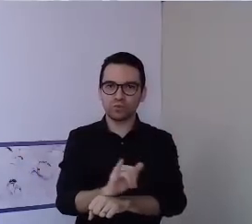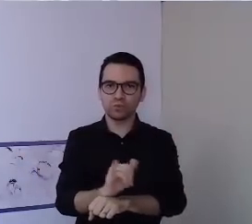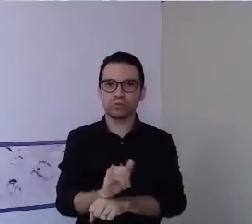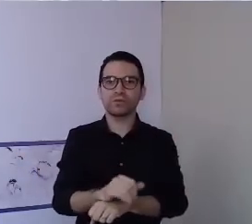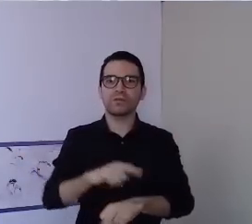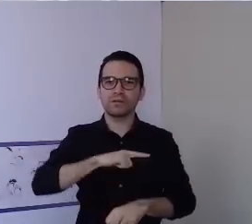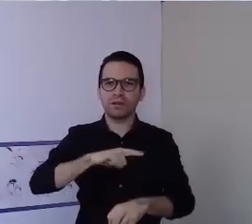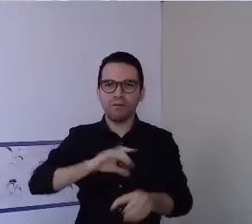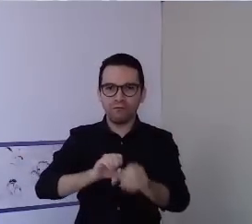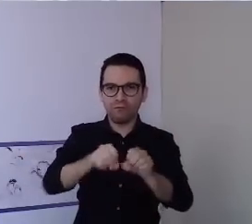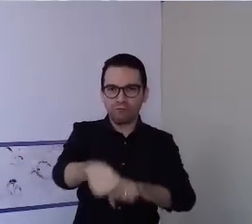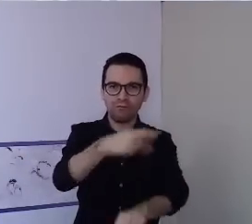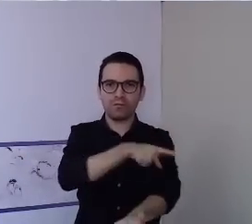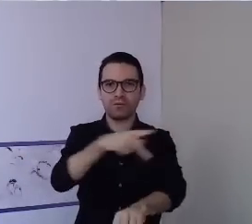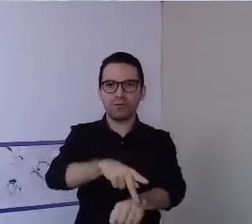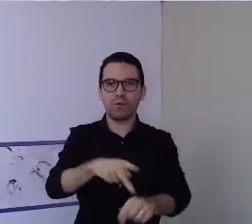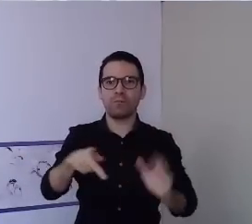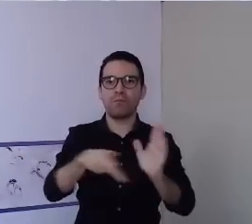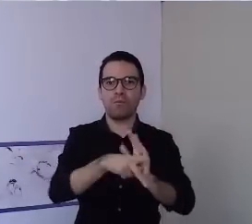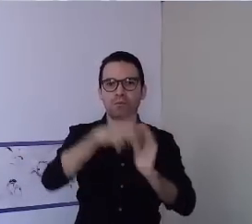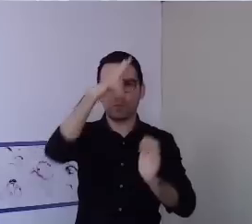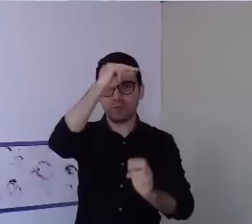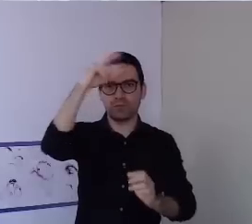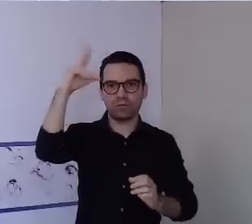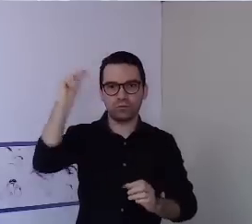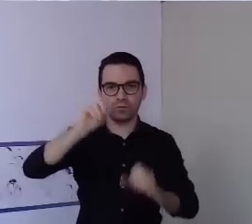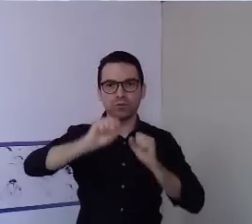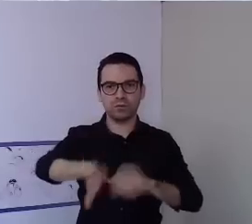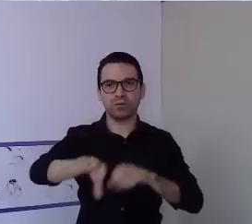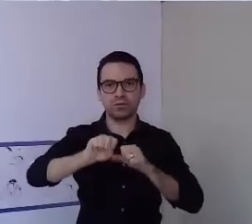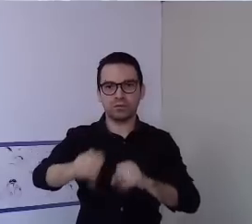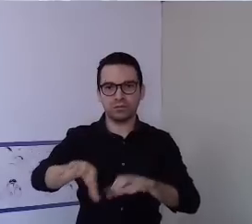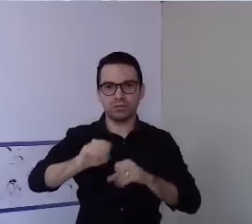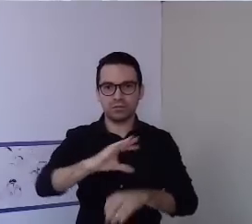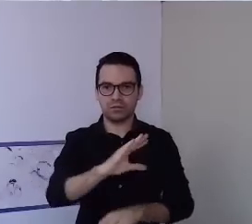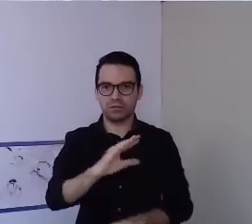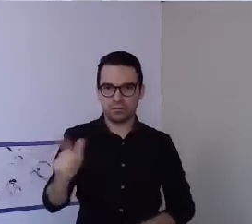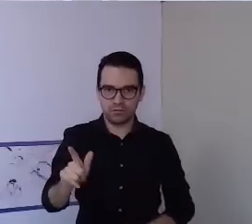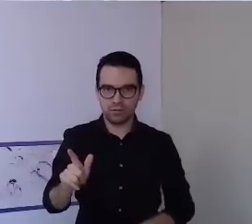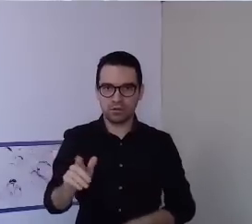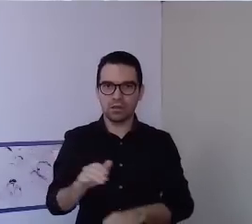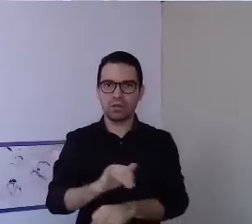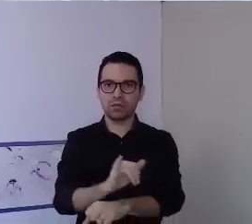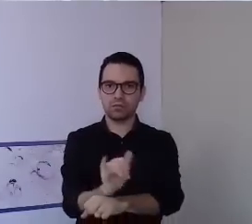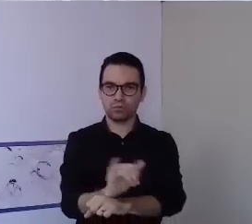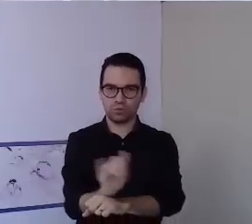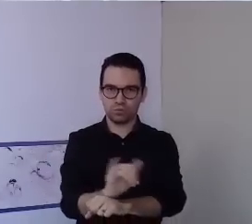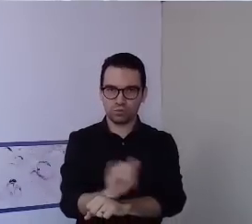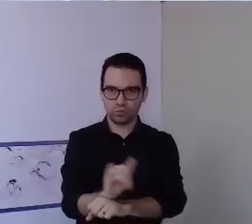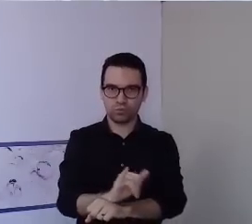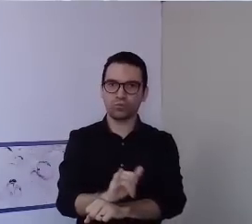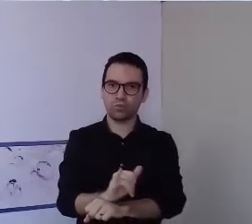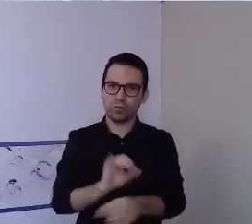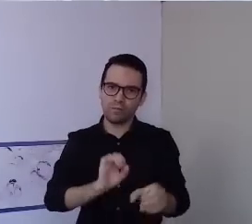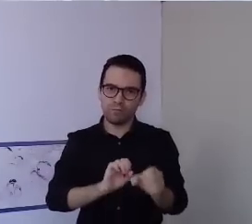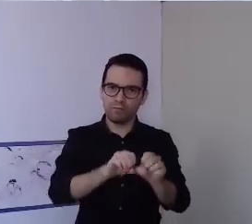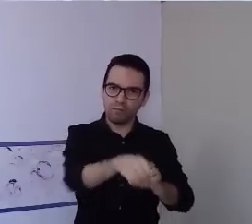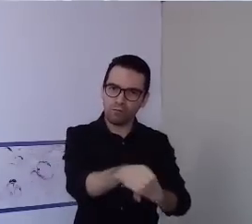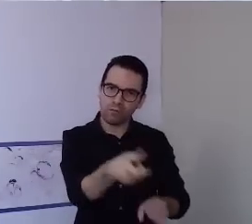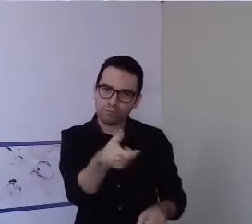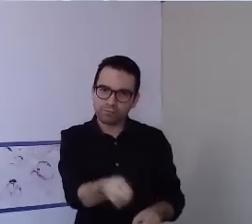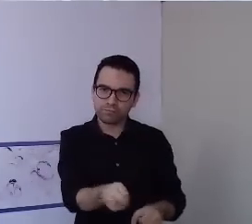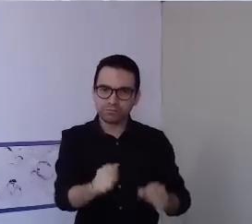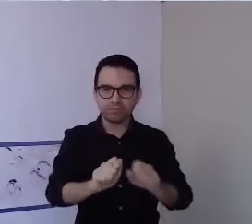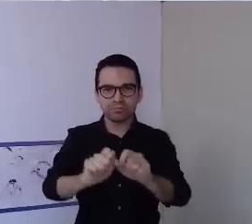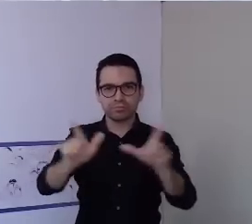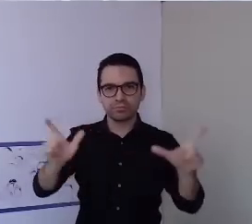Profissionais da Rede Municipal de Ensino de Campo Grande. O canal no YouTube de formação é uma adaptação